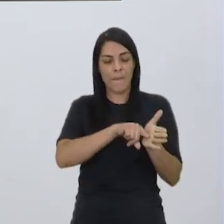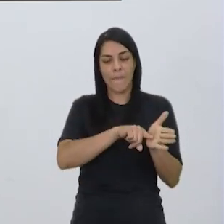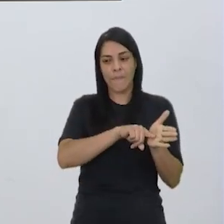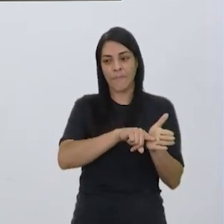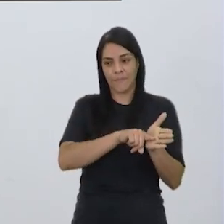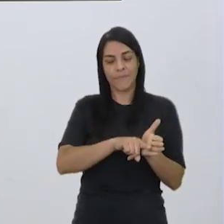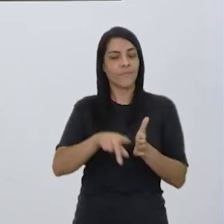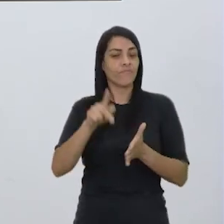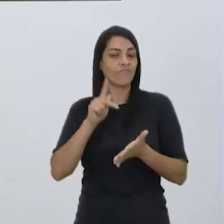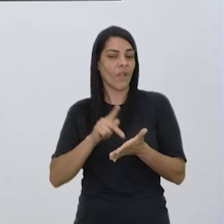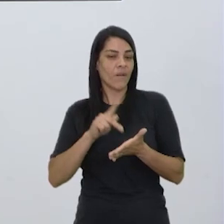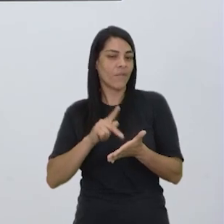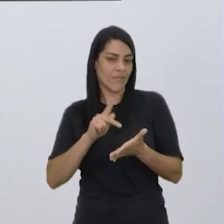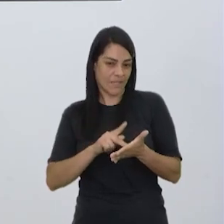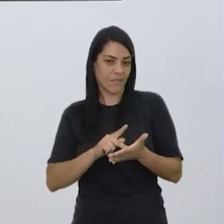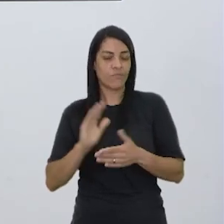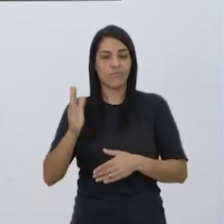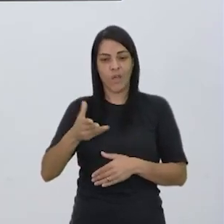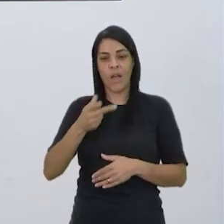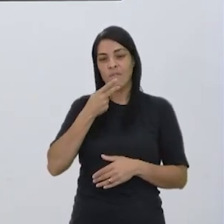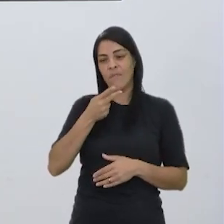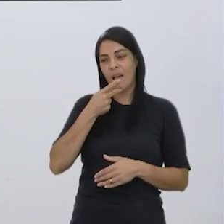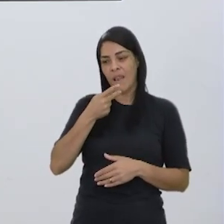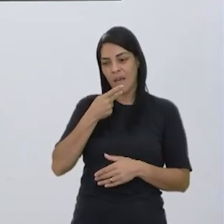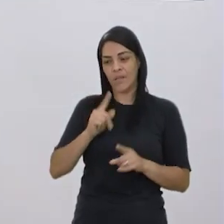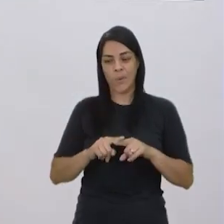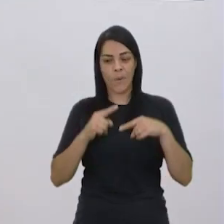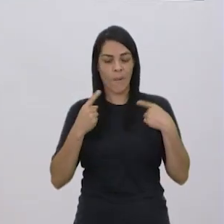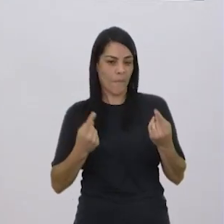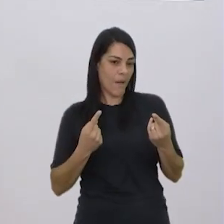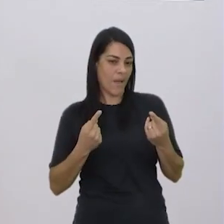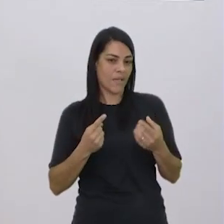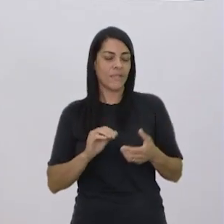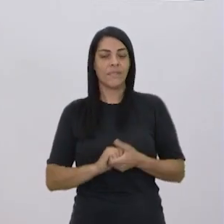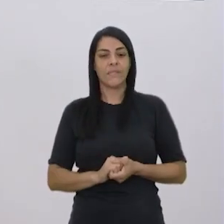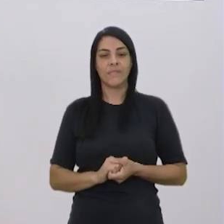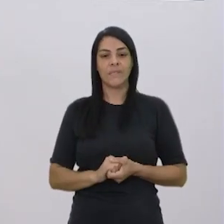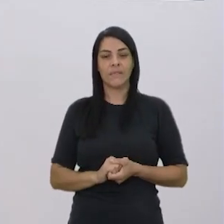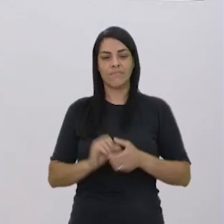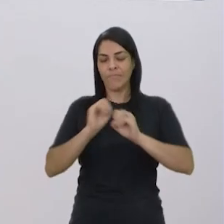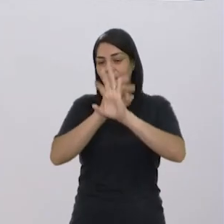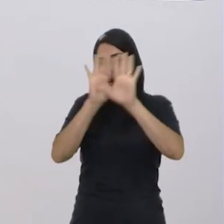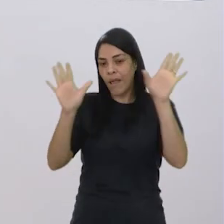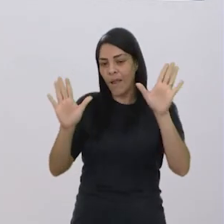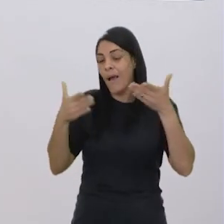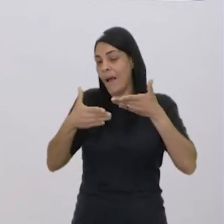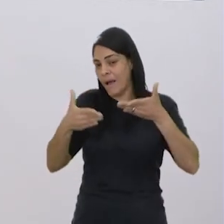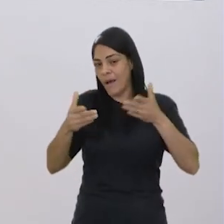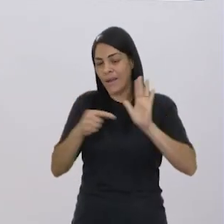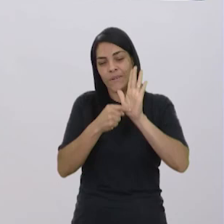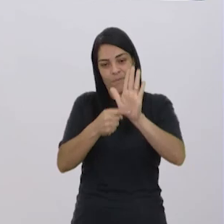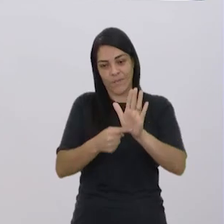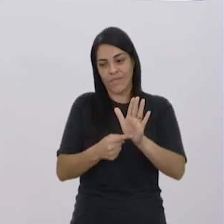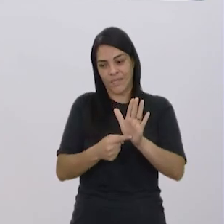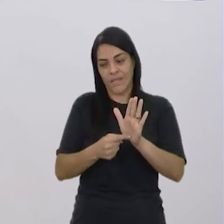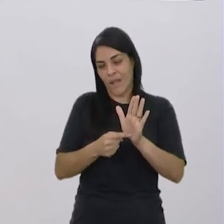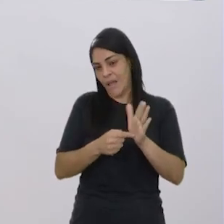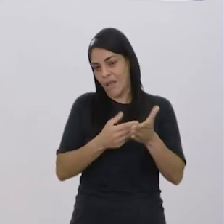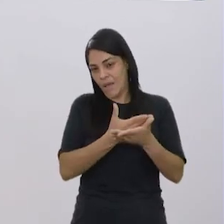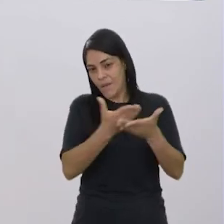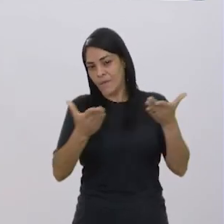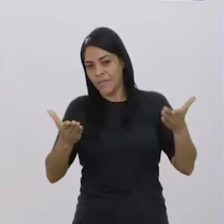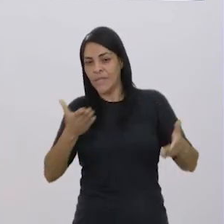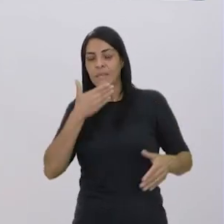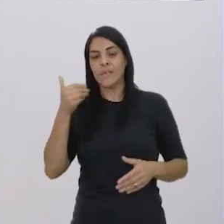que na verdade eu havia falado para vocês, mas eu não deixei assim tão claro. Então agora eu vou mostrar um pouquinho melhor na tela,